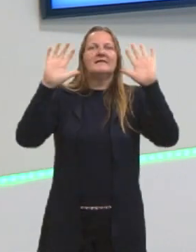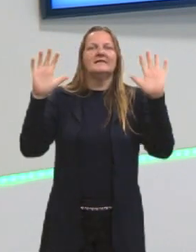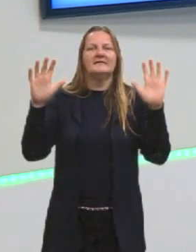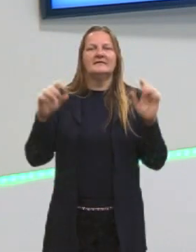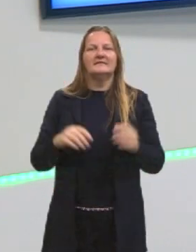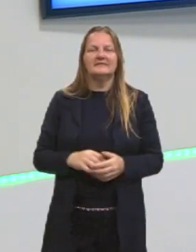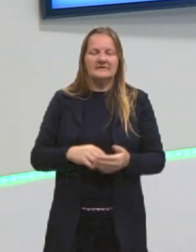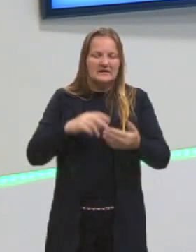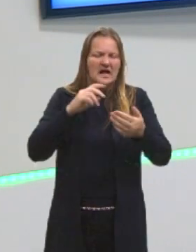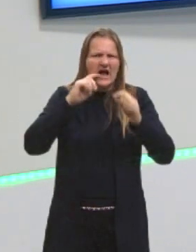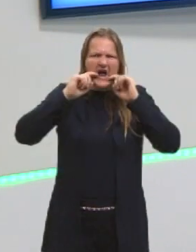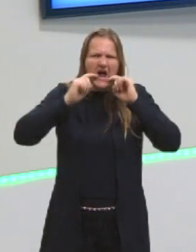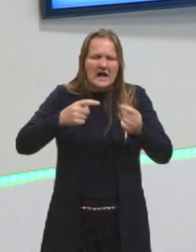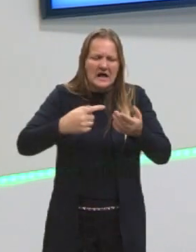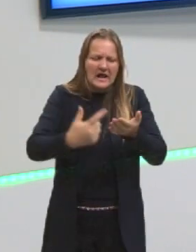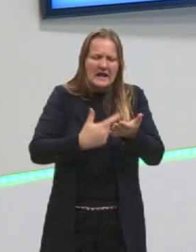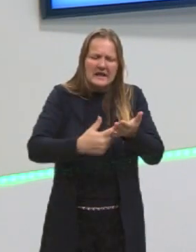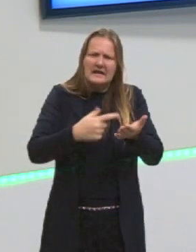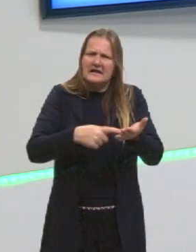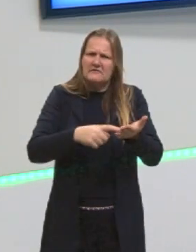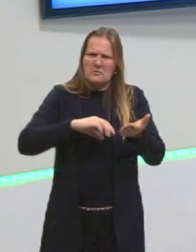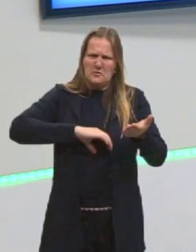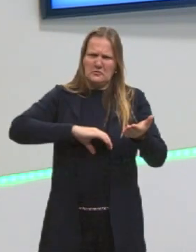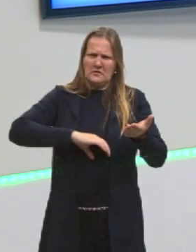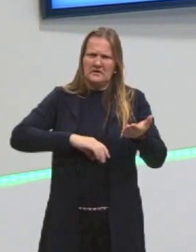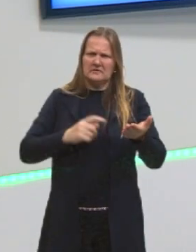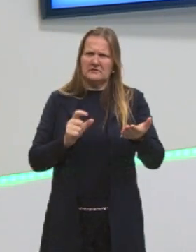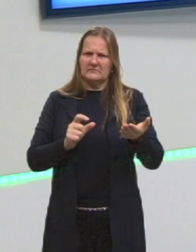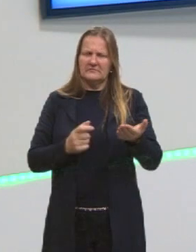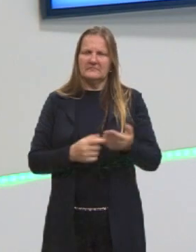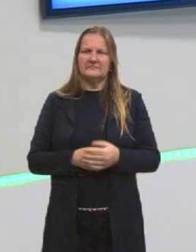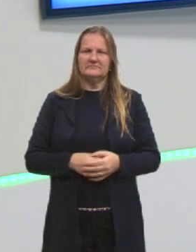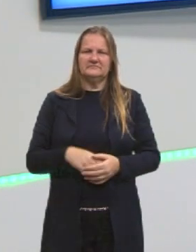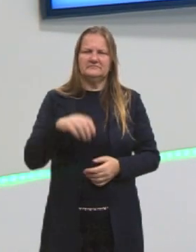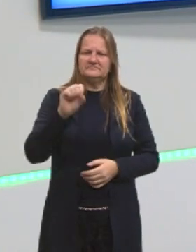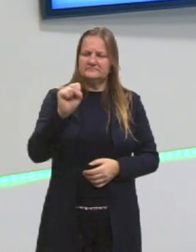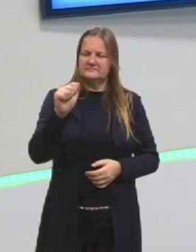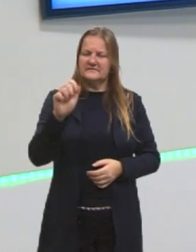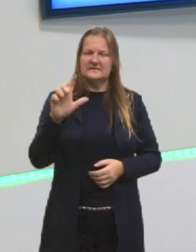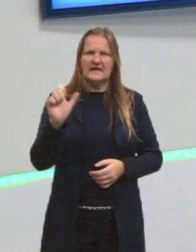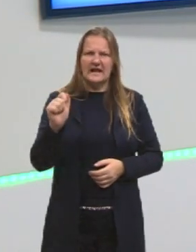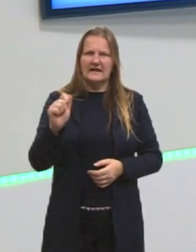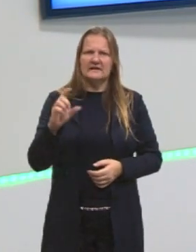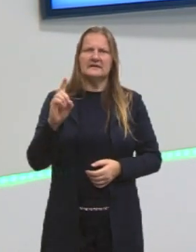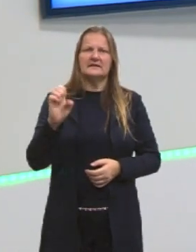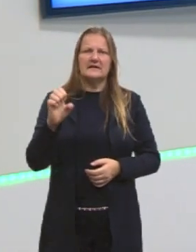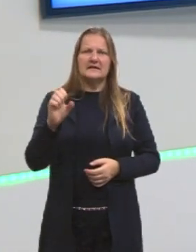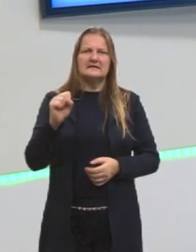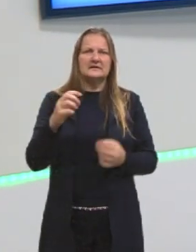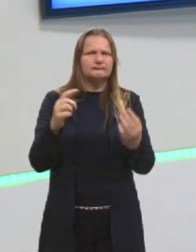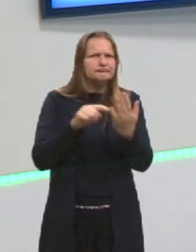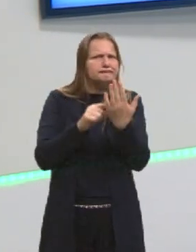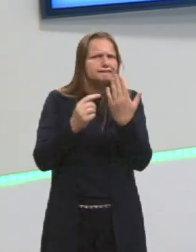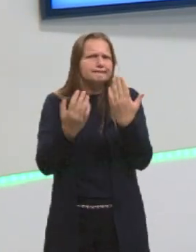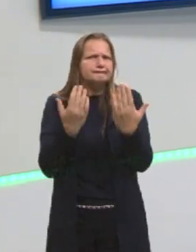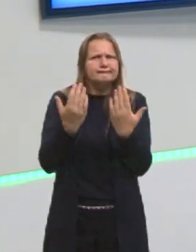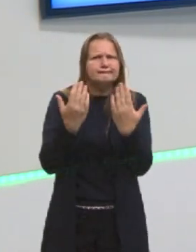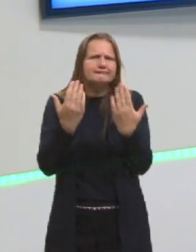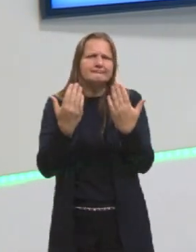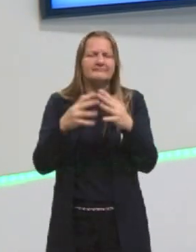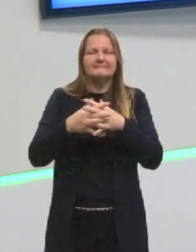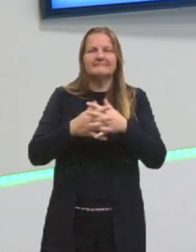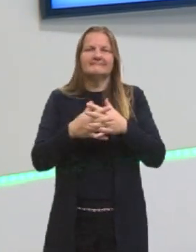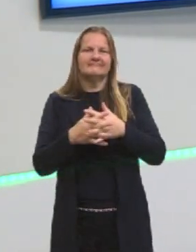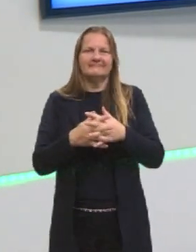crítica ao livro. O livro que está em língua portuguesa, que vai dizer que é sala de estar. Então, a gente começa a nossa